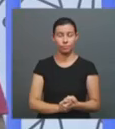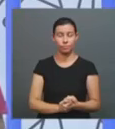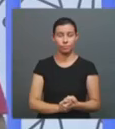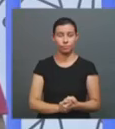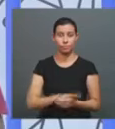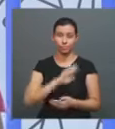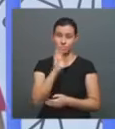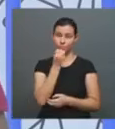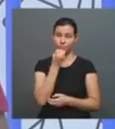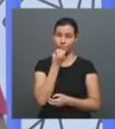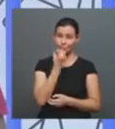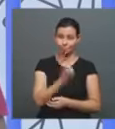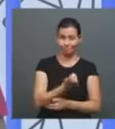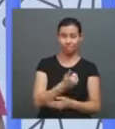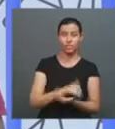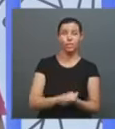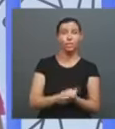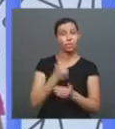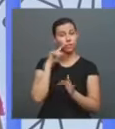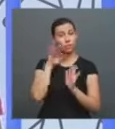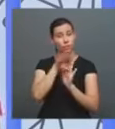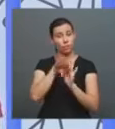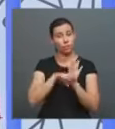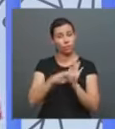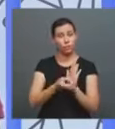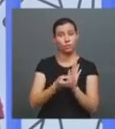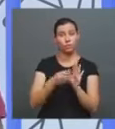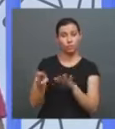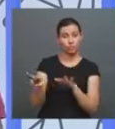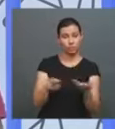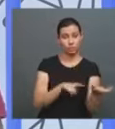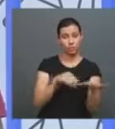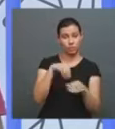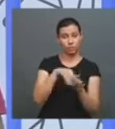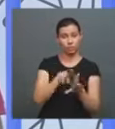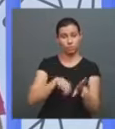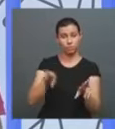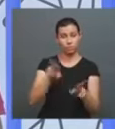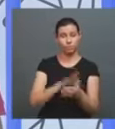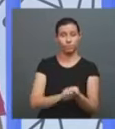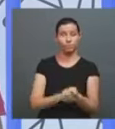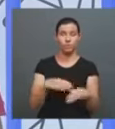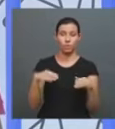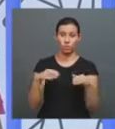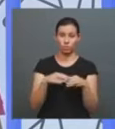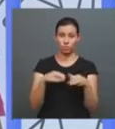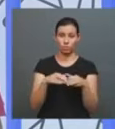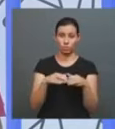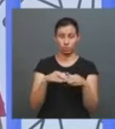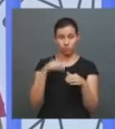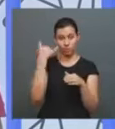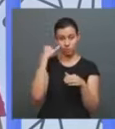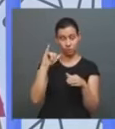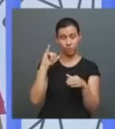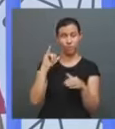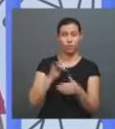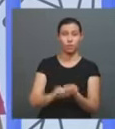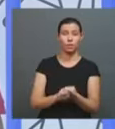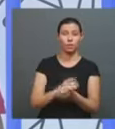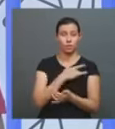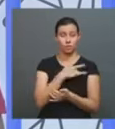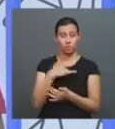Olá pessoal, anota aí a programação dos eventos para esta semana na Ufo. O Grupo de Prevenção e Promoção de Saúde